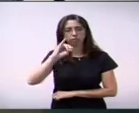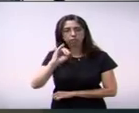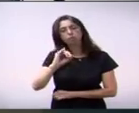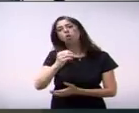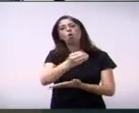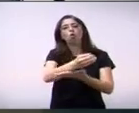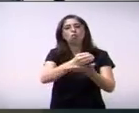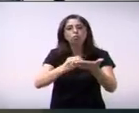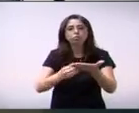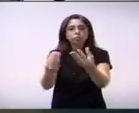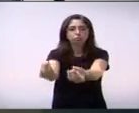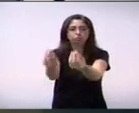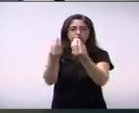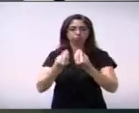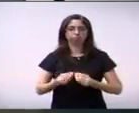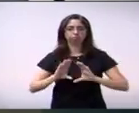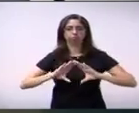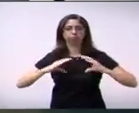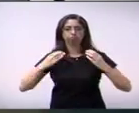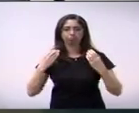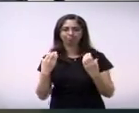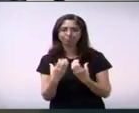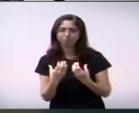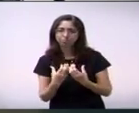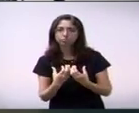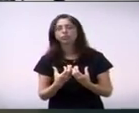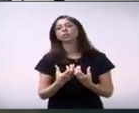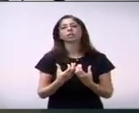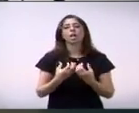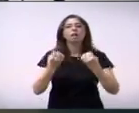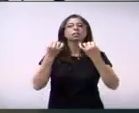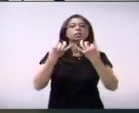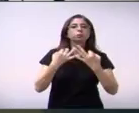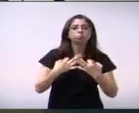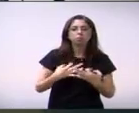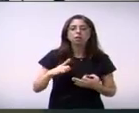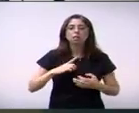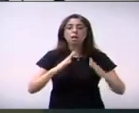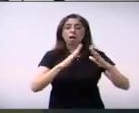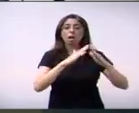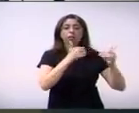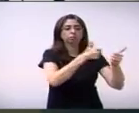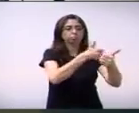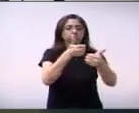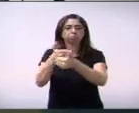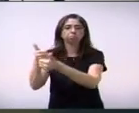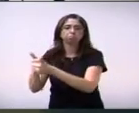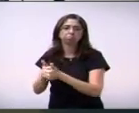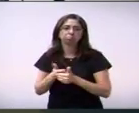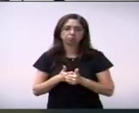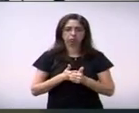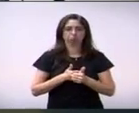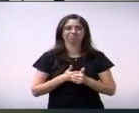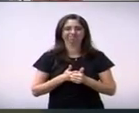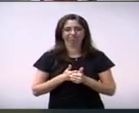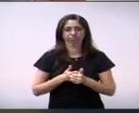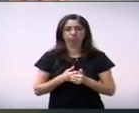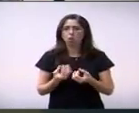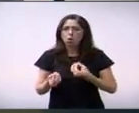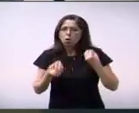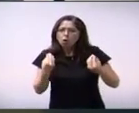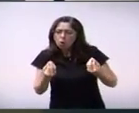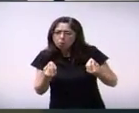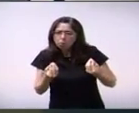inclusive reconhece que há danos na estrutura dos imóveis próximos, ela deu um tiro no pé. Mesmo